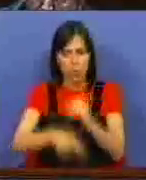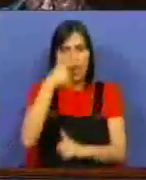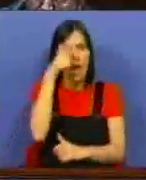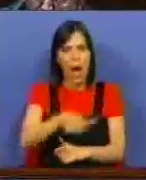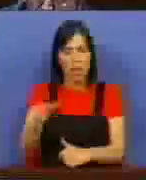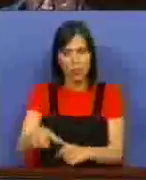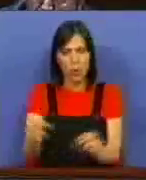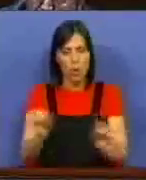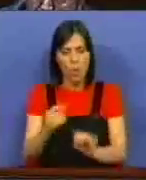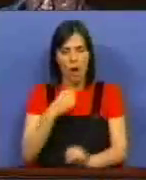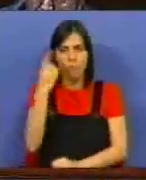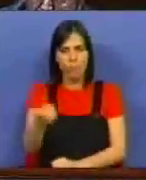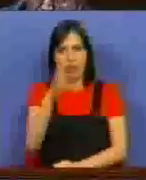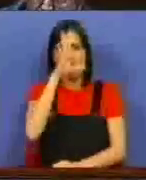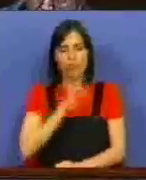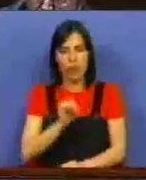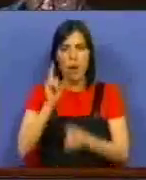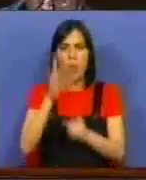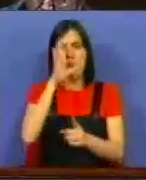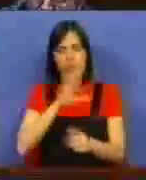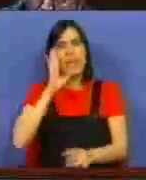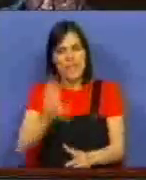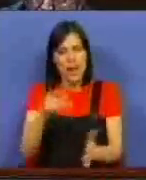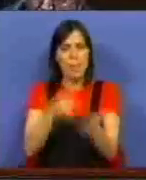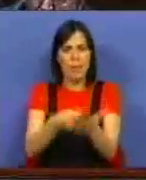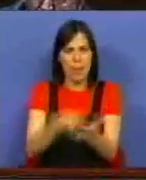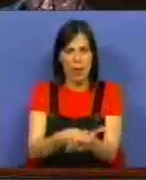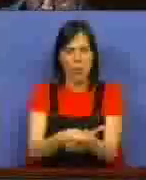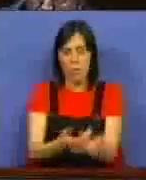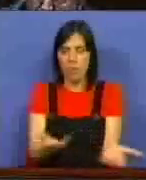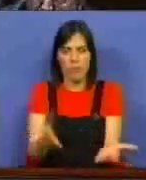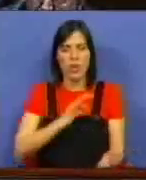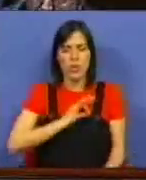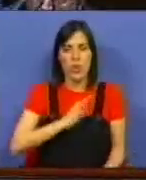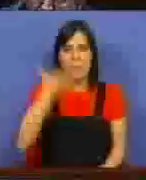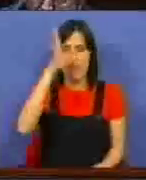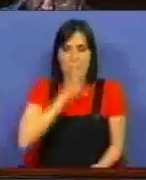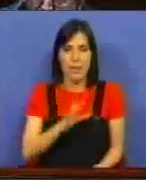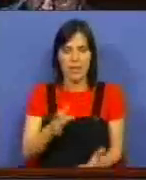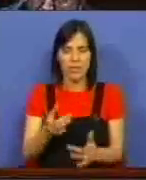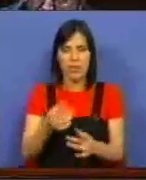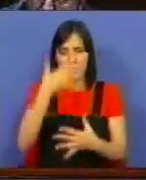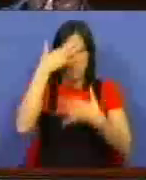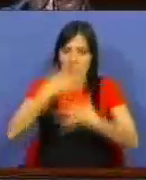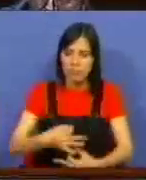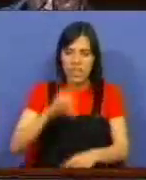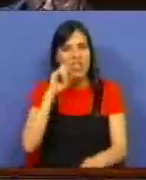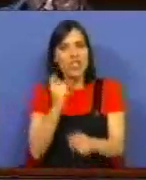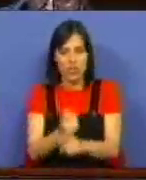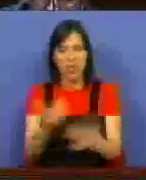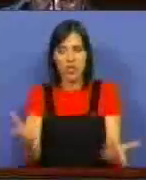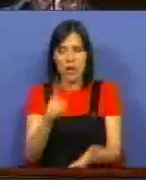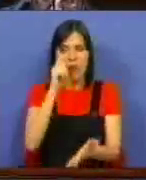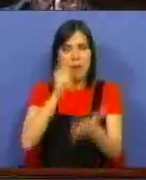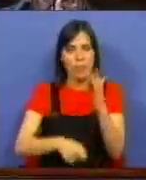por não terem declarado ao Estado o que o Estado sabe que lhes pagou. Sr. Primeiro-Ministro, a sensatez exigia que